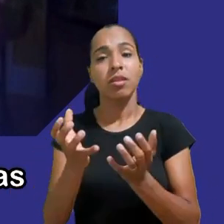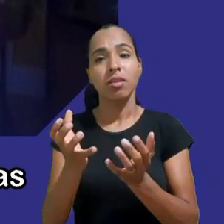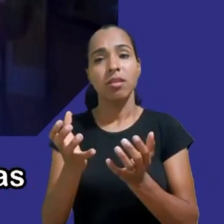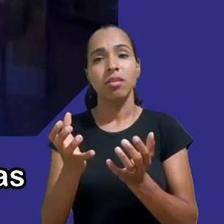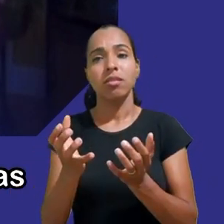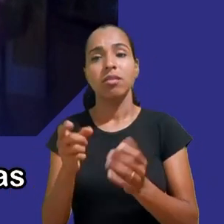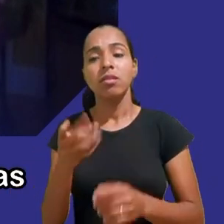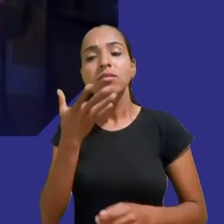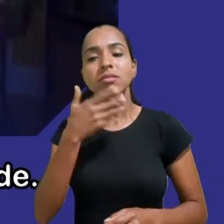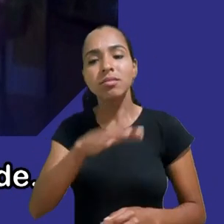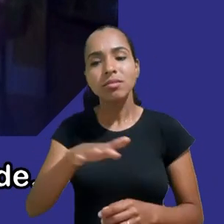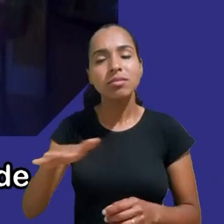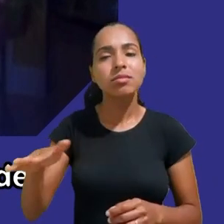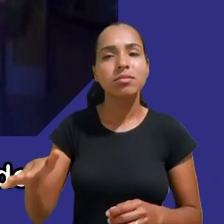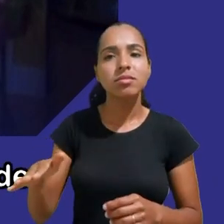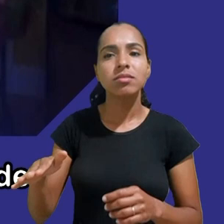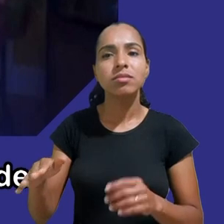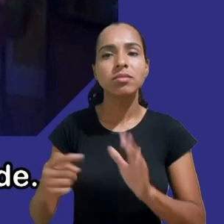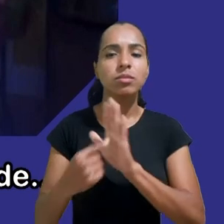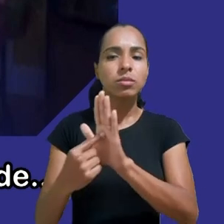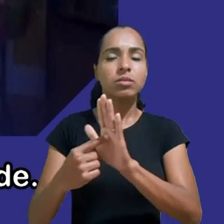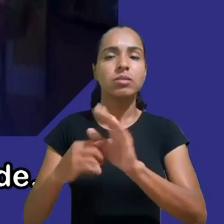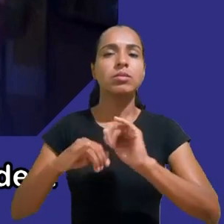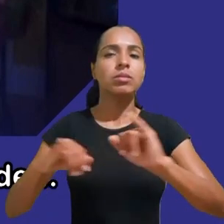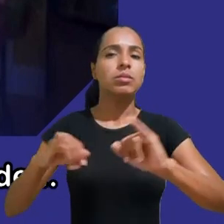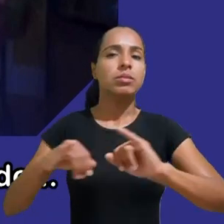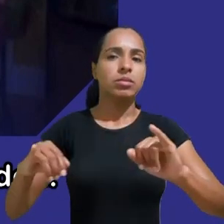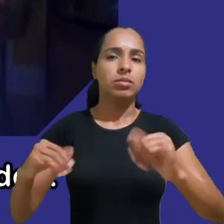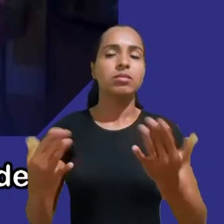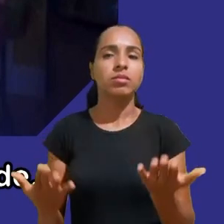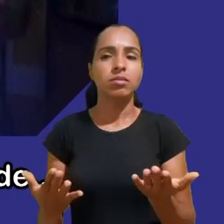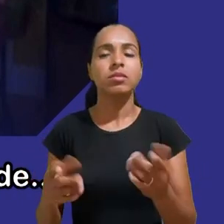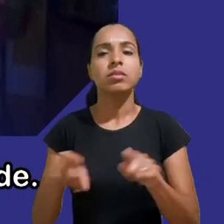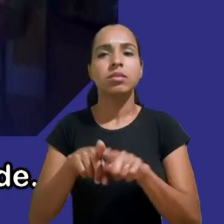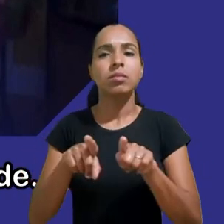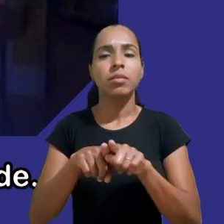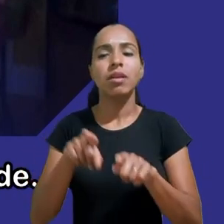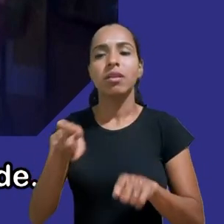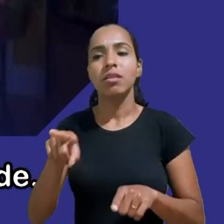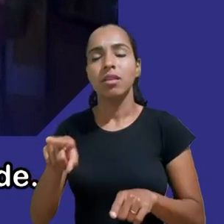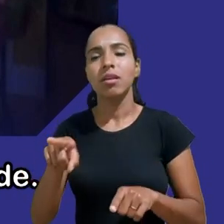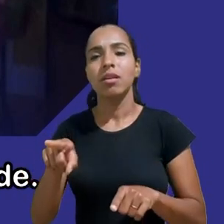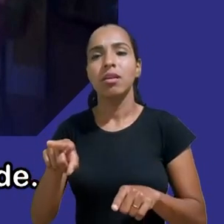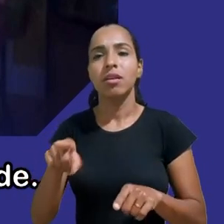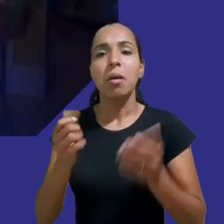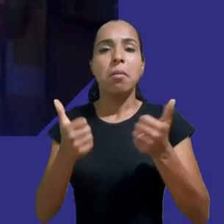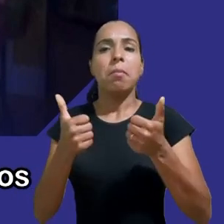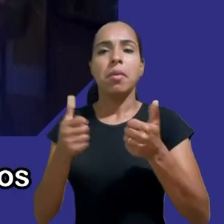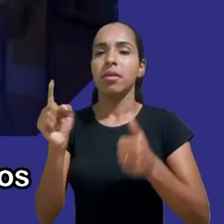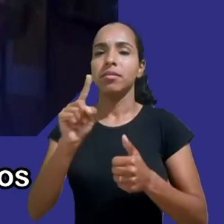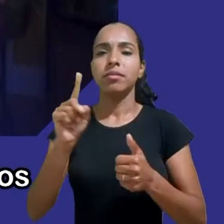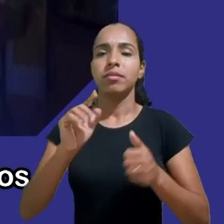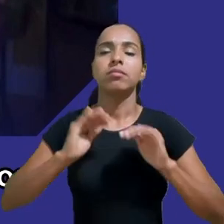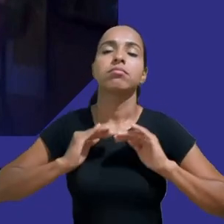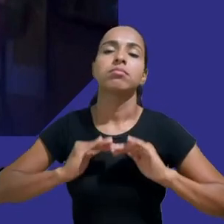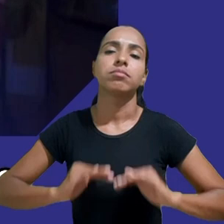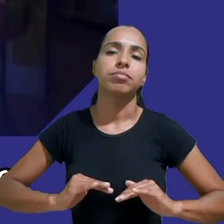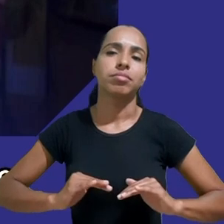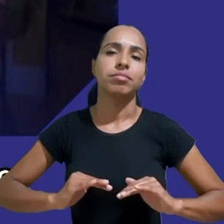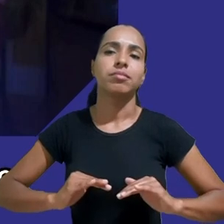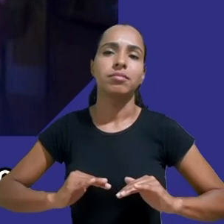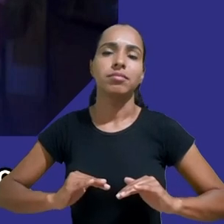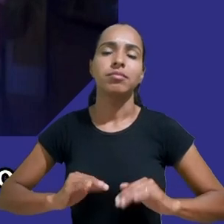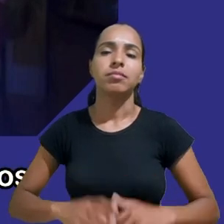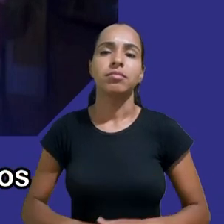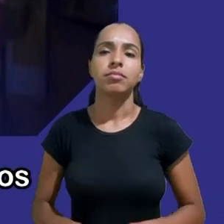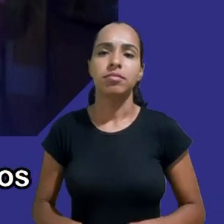direcioná-los em momentos de grande vulnerabilidade acredito que esse seja um dos motivos que tornam essa